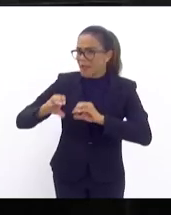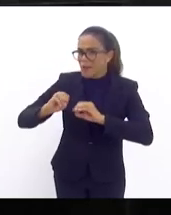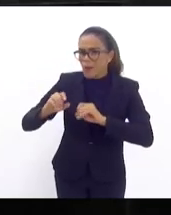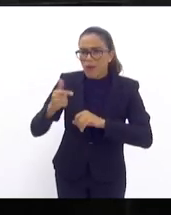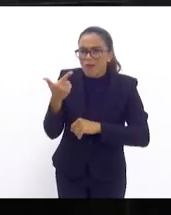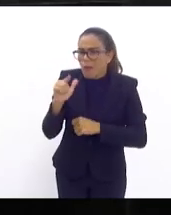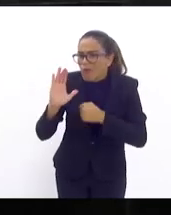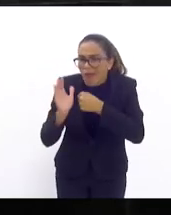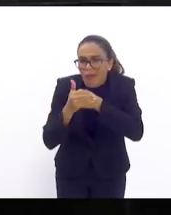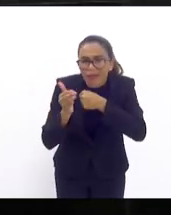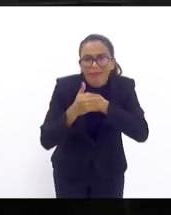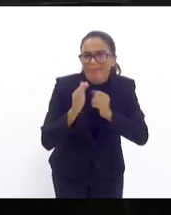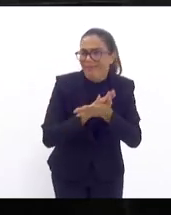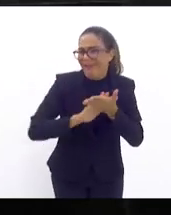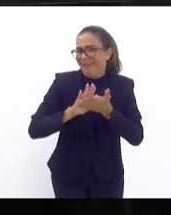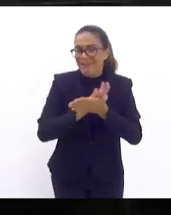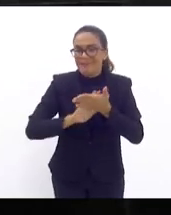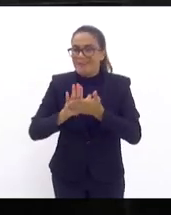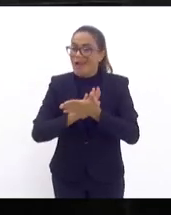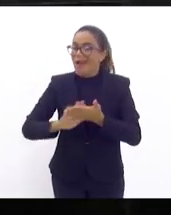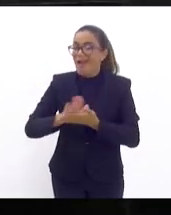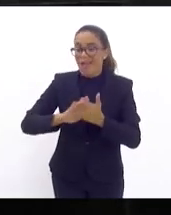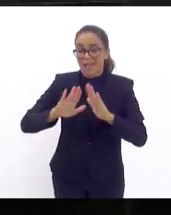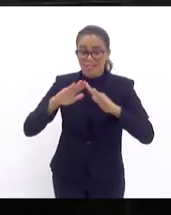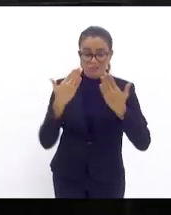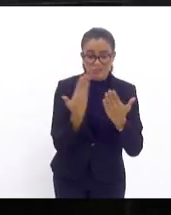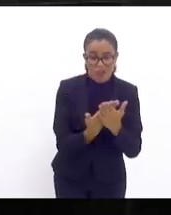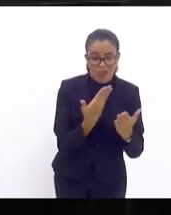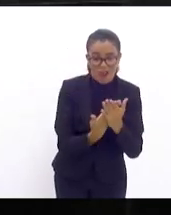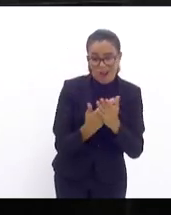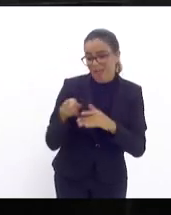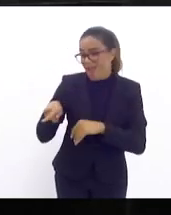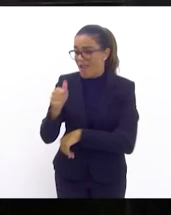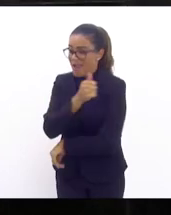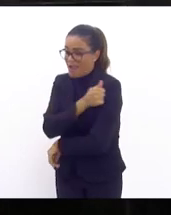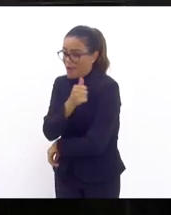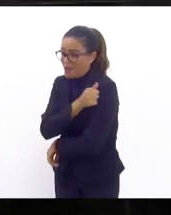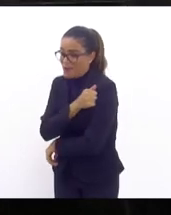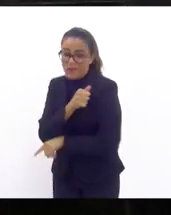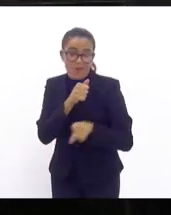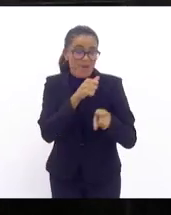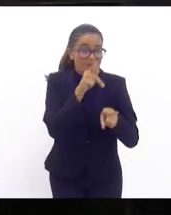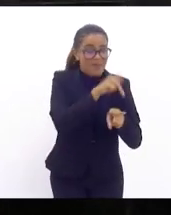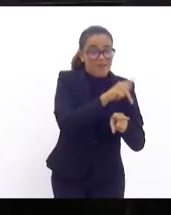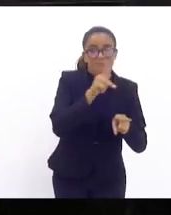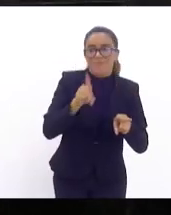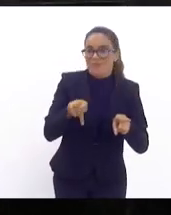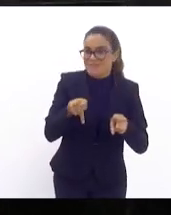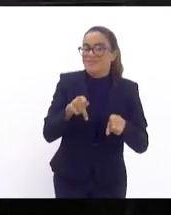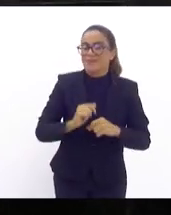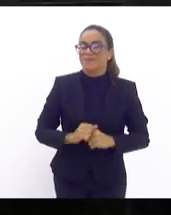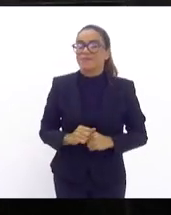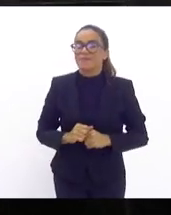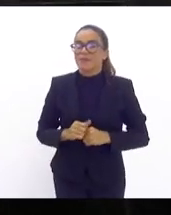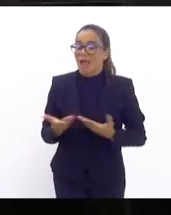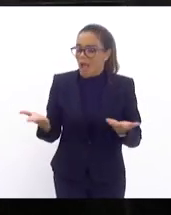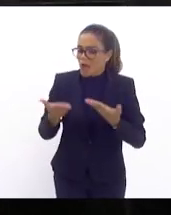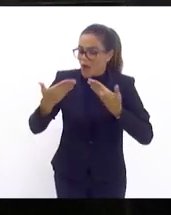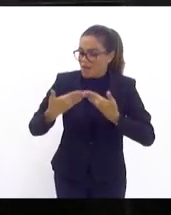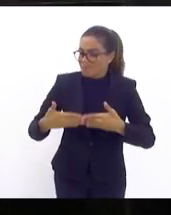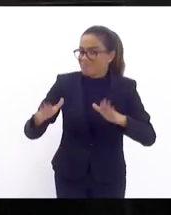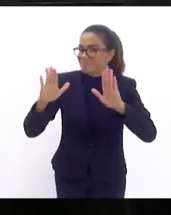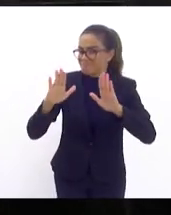mistério é escola aluno e professor e eu falo hoje aqui nesse expediente inicial para